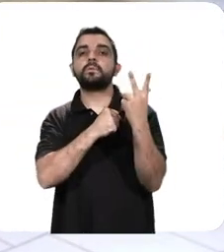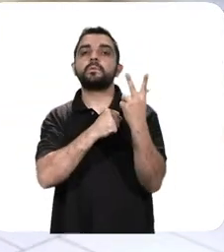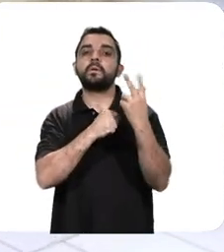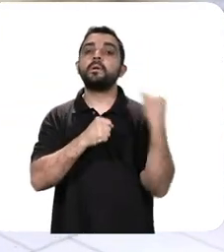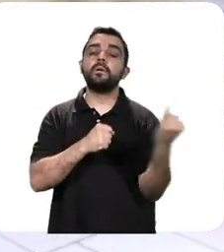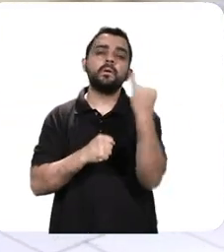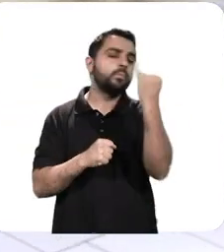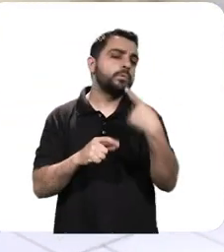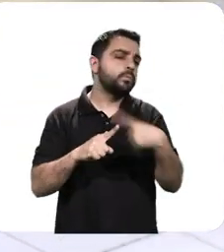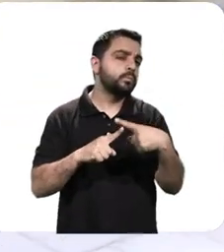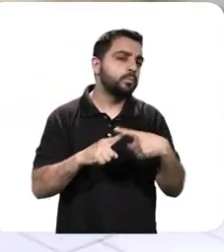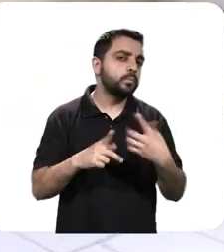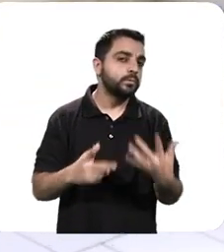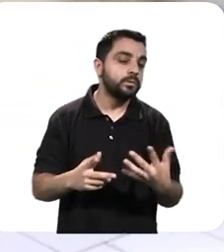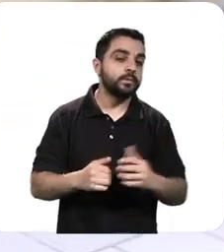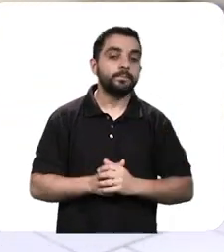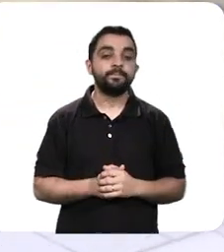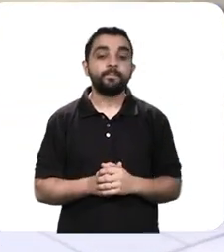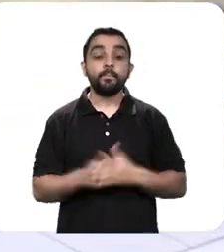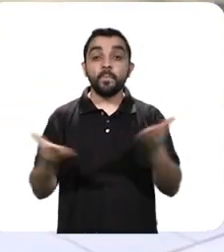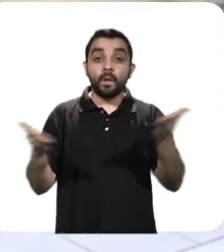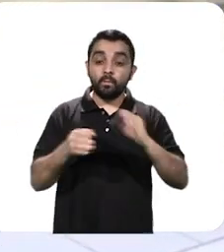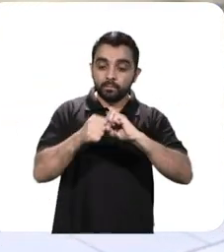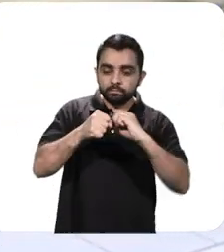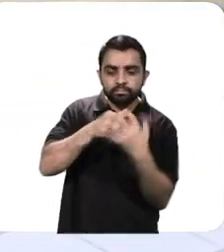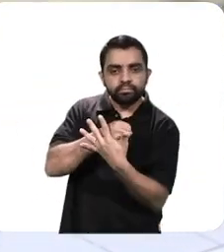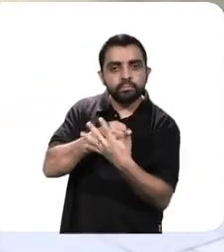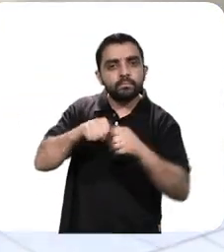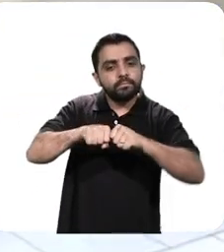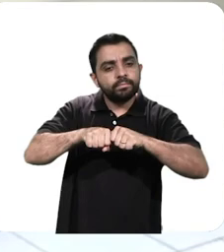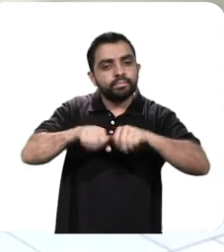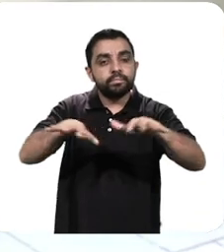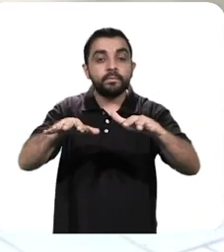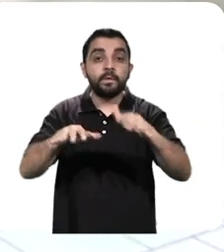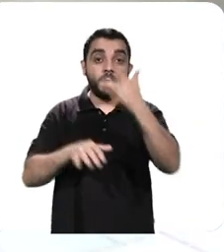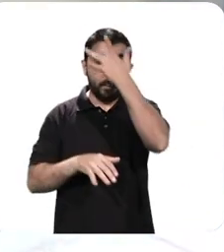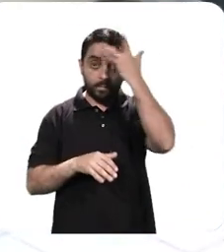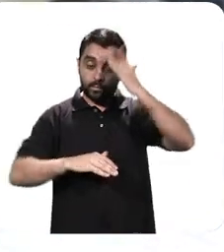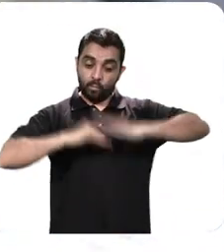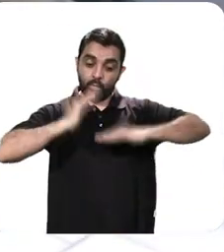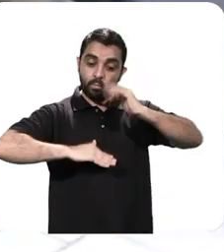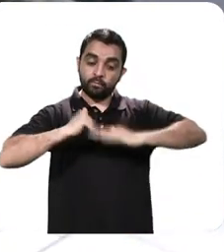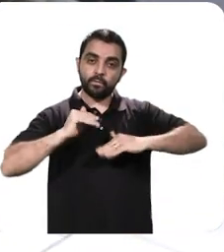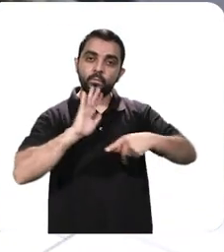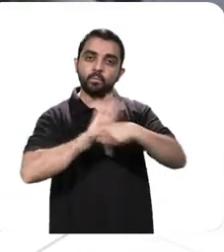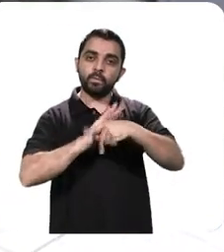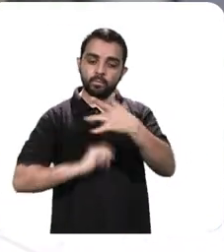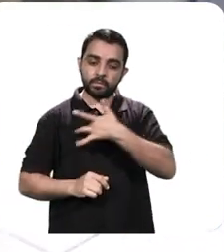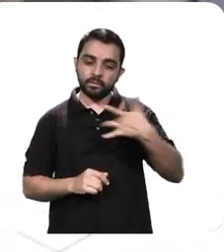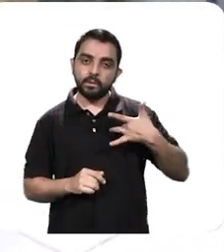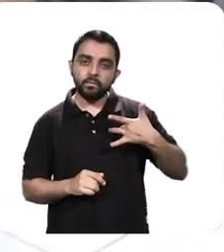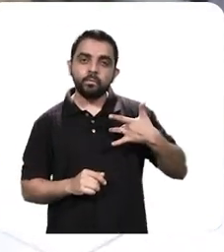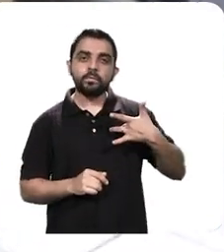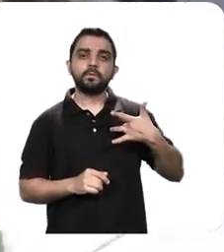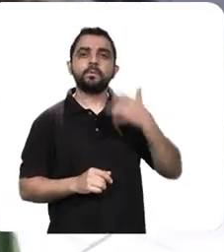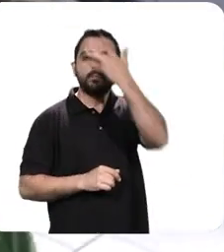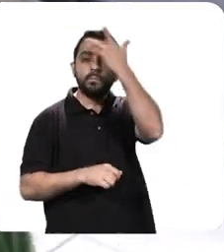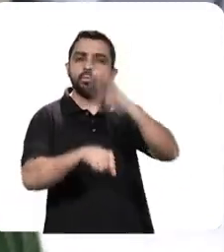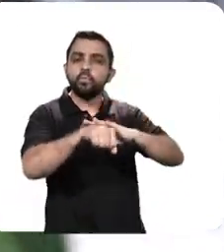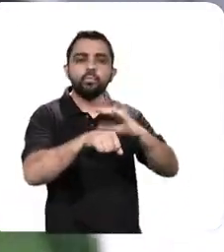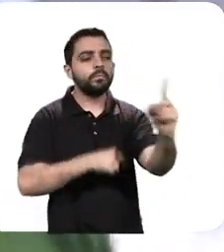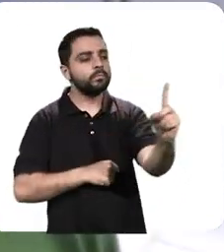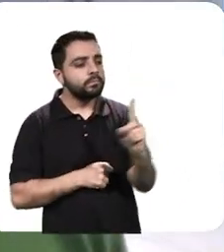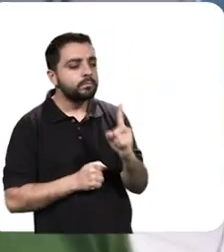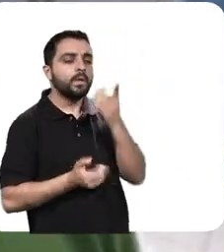aproximação com essa pandemia que a está vivendo de Covid-19? Porque as pessoas que irão trabalhar na recepção